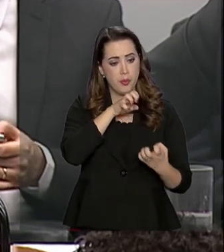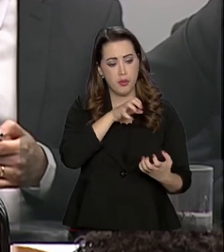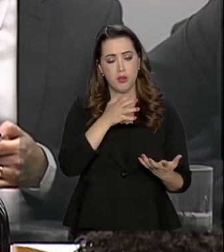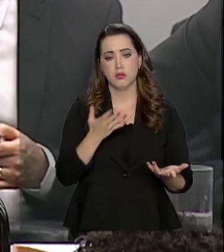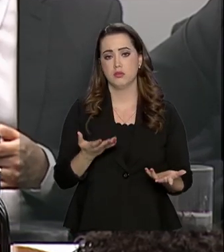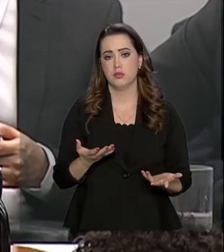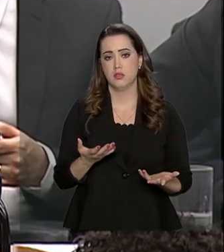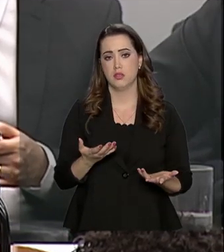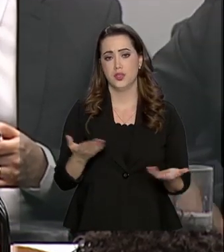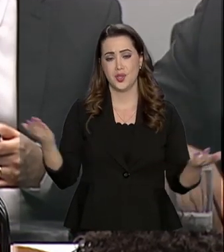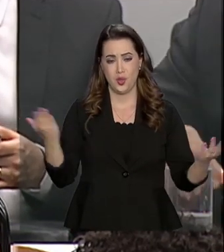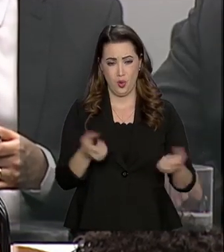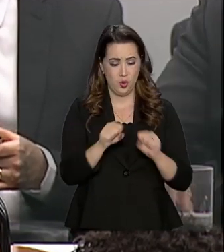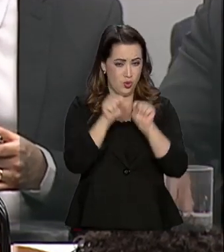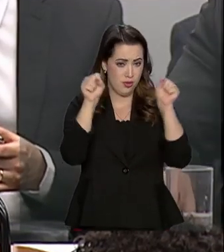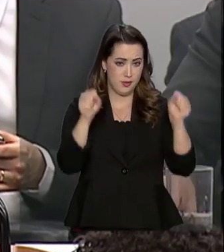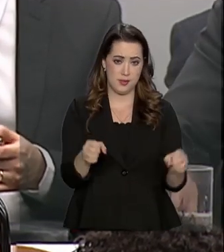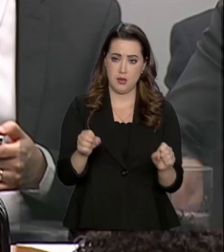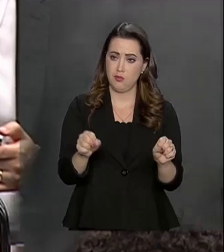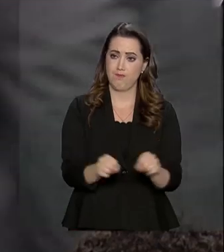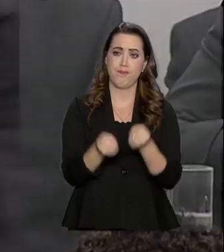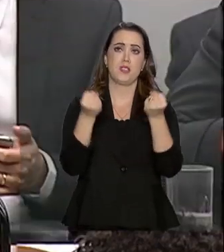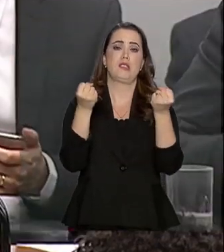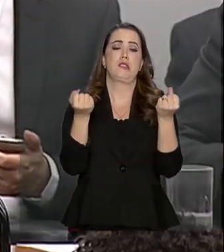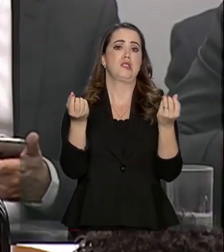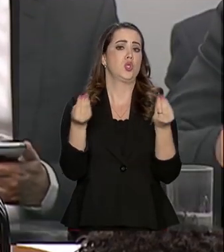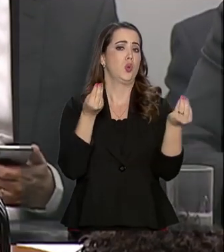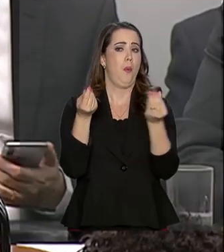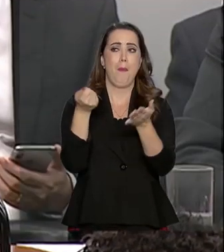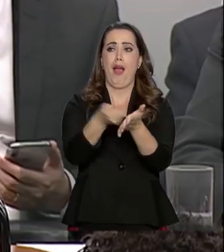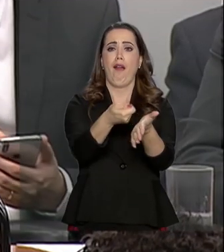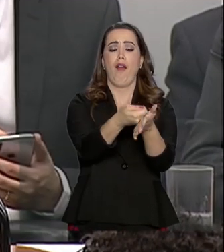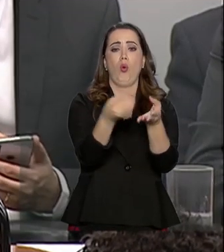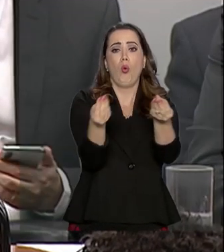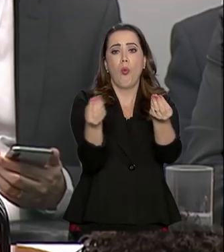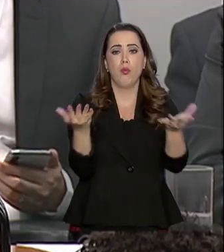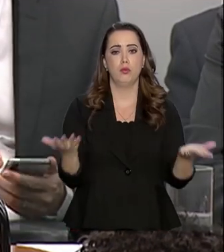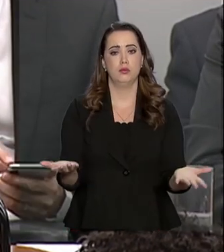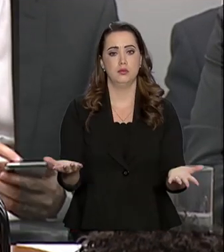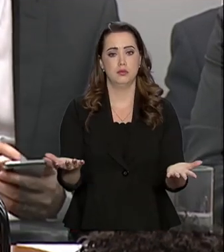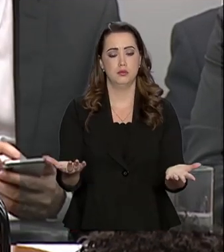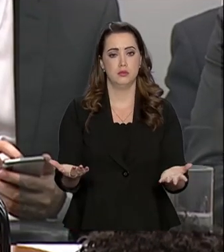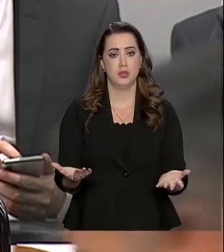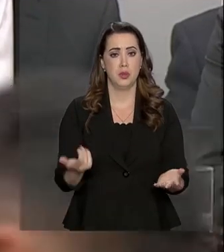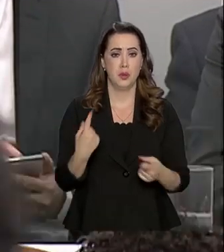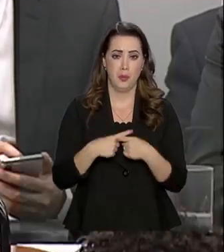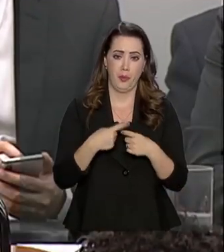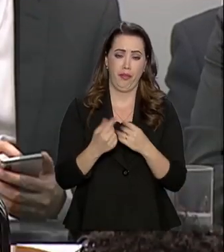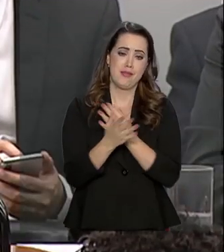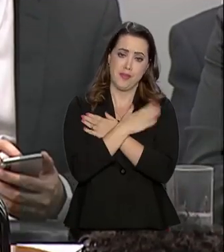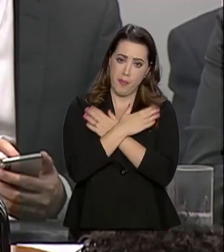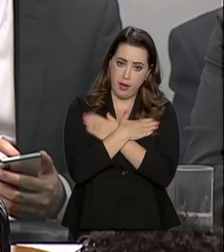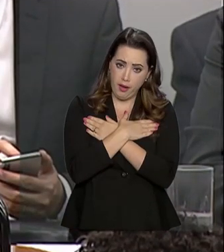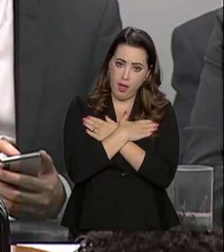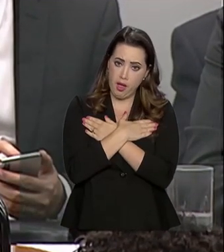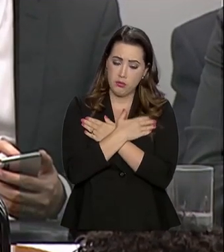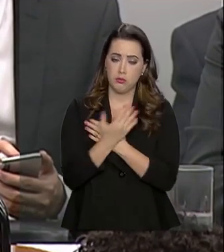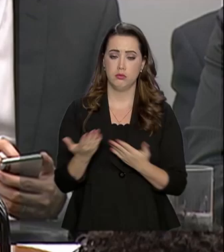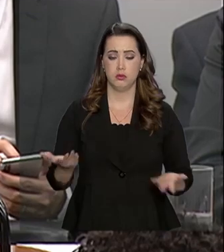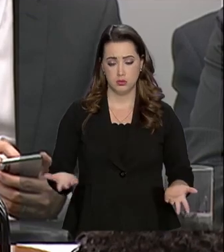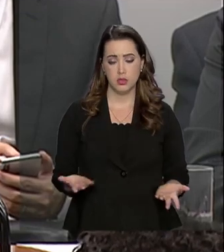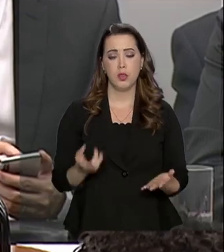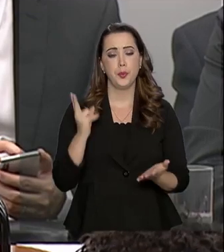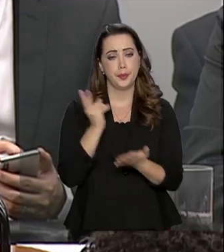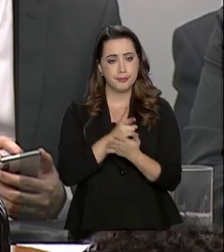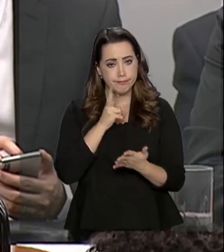E o sistema está quebrado, eles não conseguem contribuir para a Previdência, porque eles estão desempregados, e ao